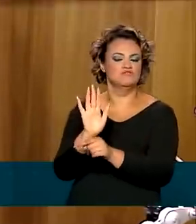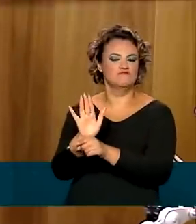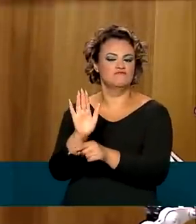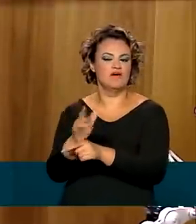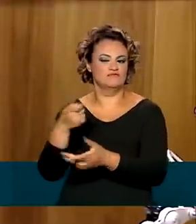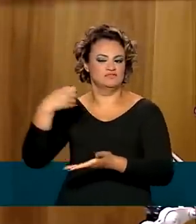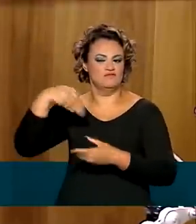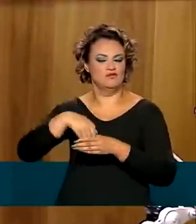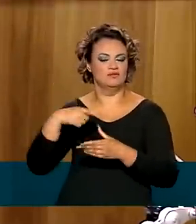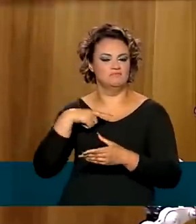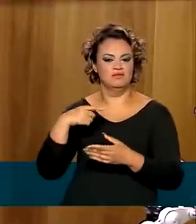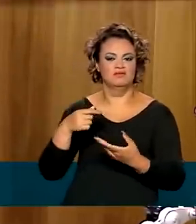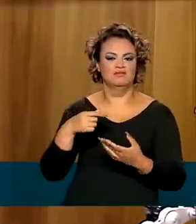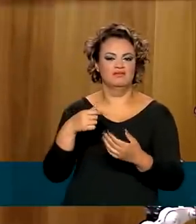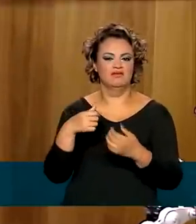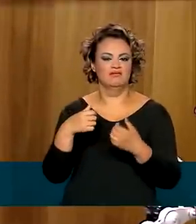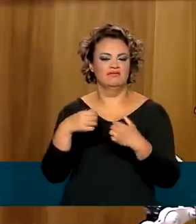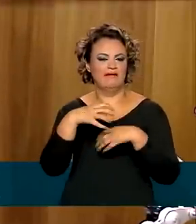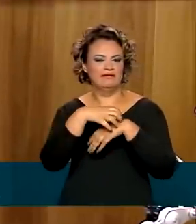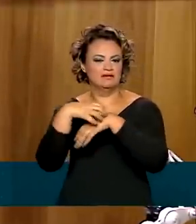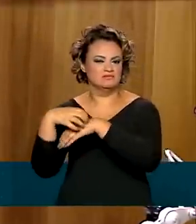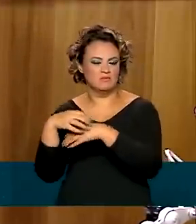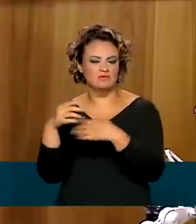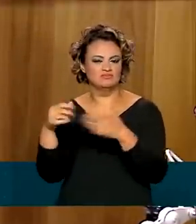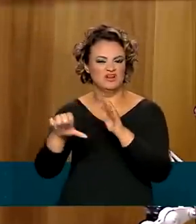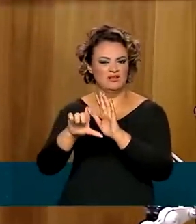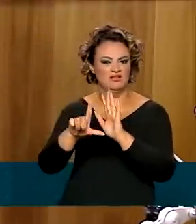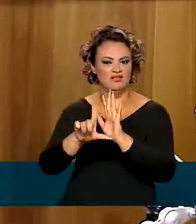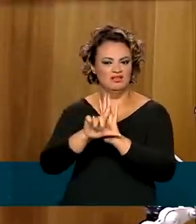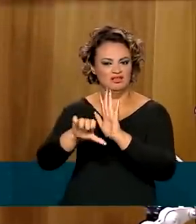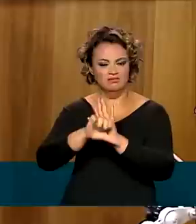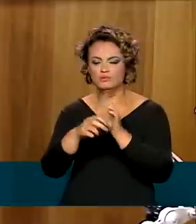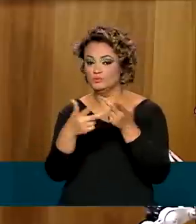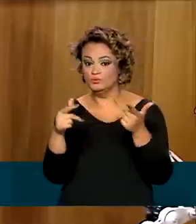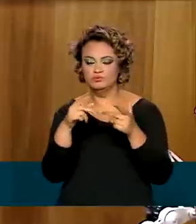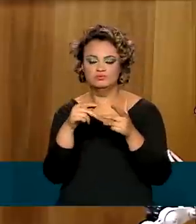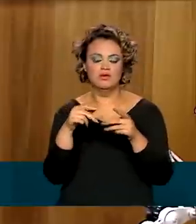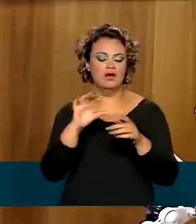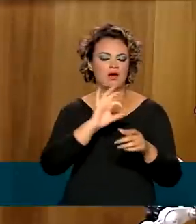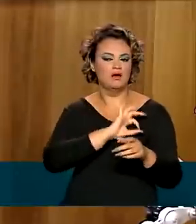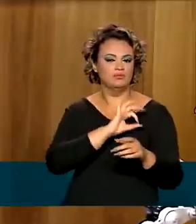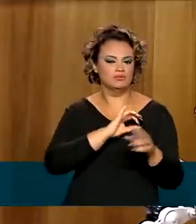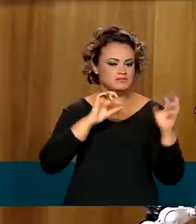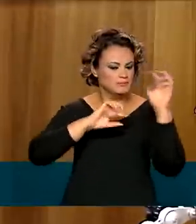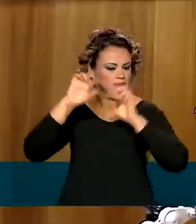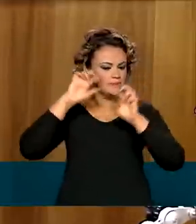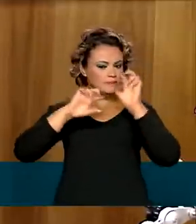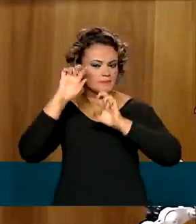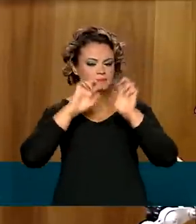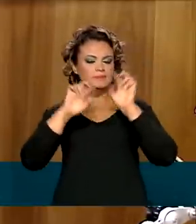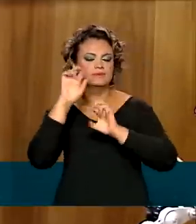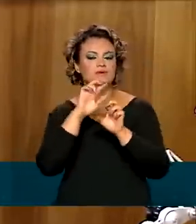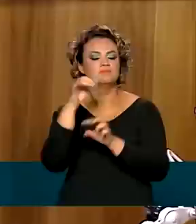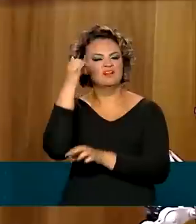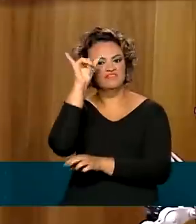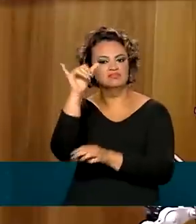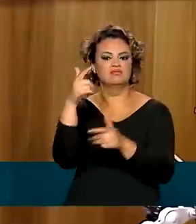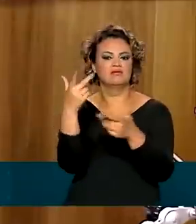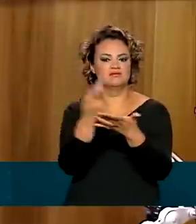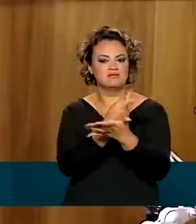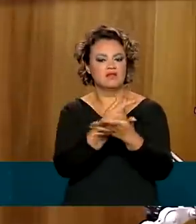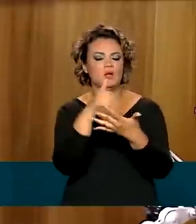o transporte irregular de eleitores, tudo isso estará sendo visto pela Polícia Federal, pela Polícia Rodoviária Federal, para evitar